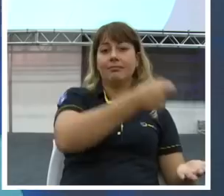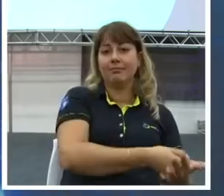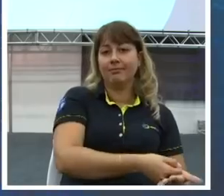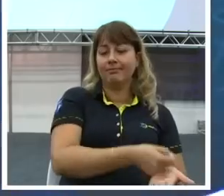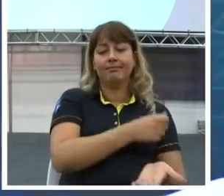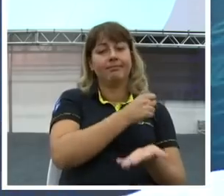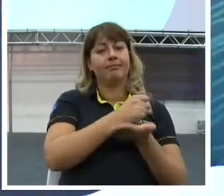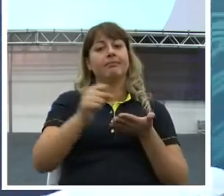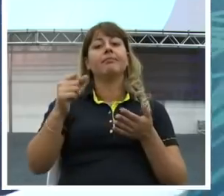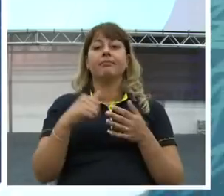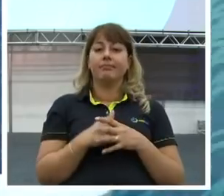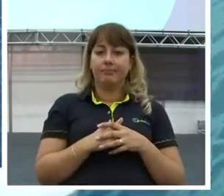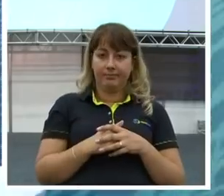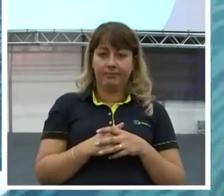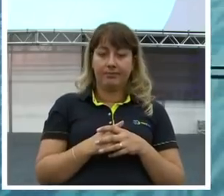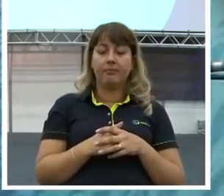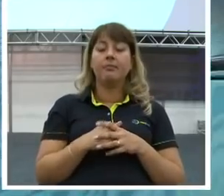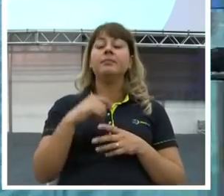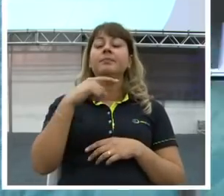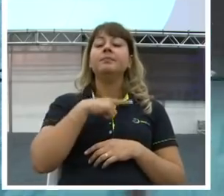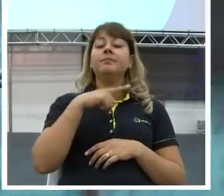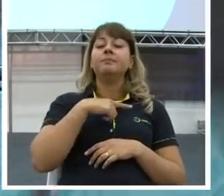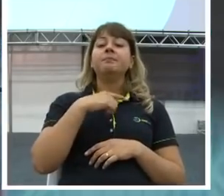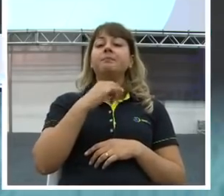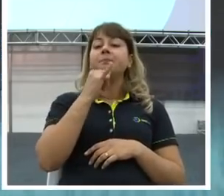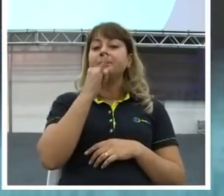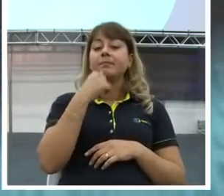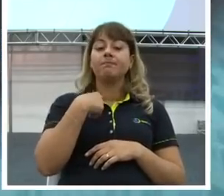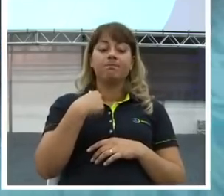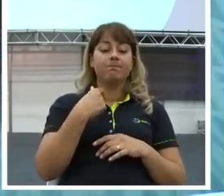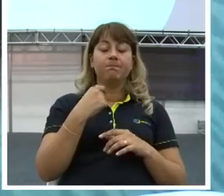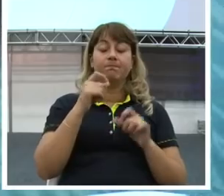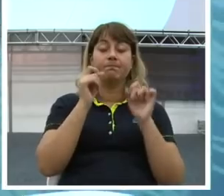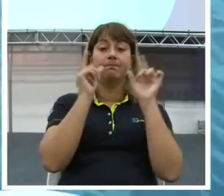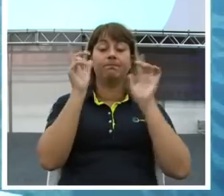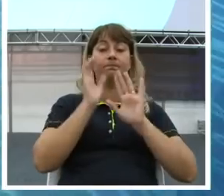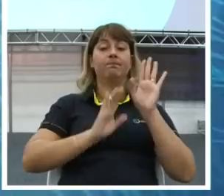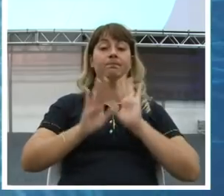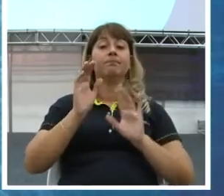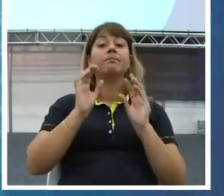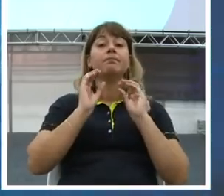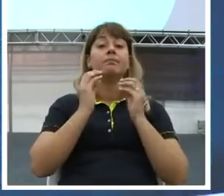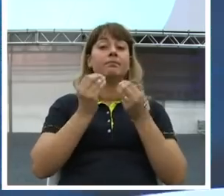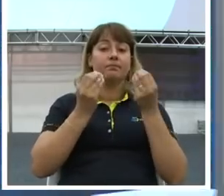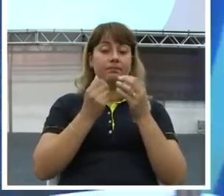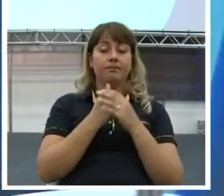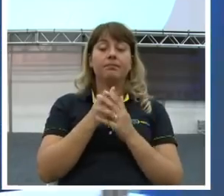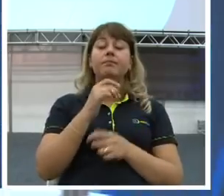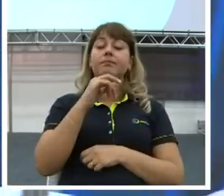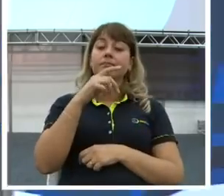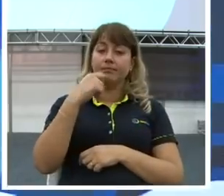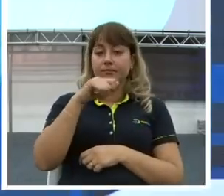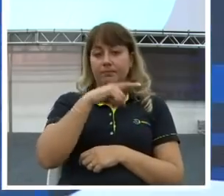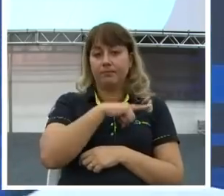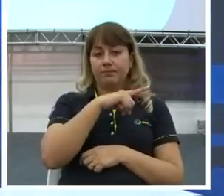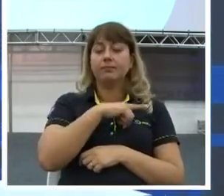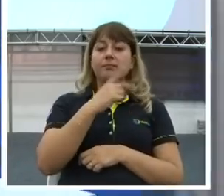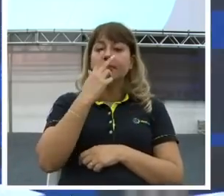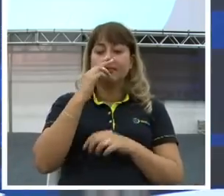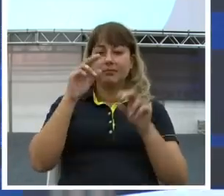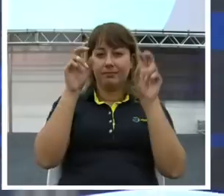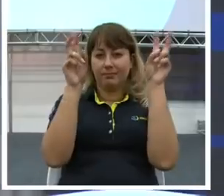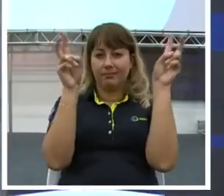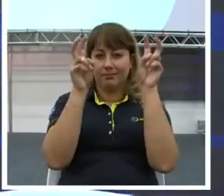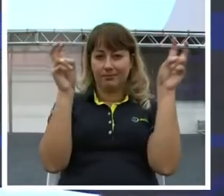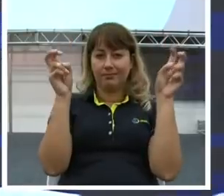em dívidas. Uma das formas de você se proteger. É ter o que a gente chama de colchão financeiro.